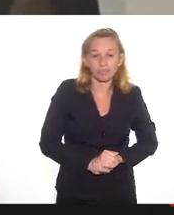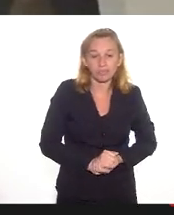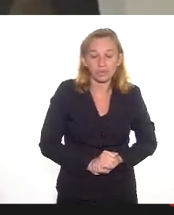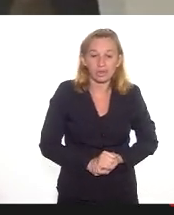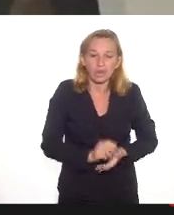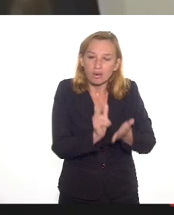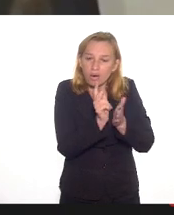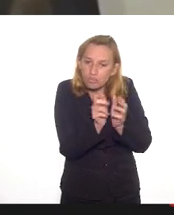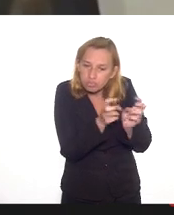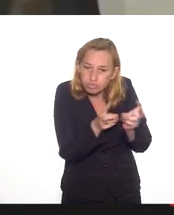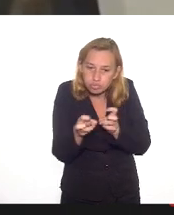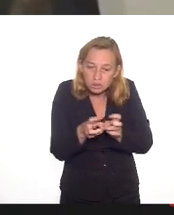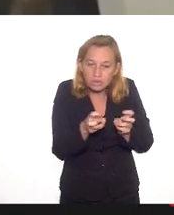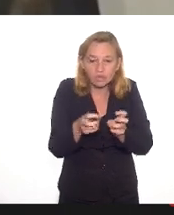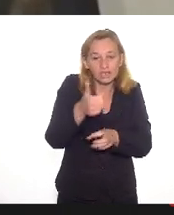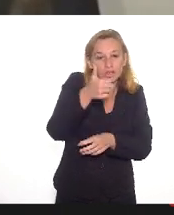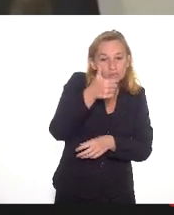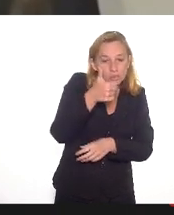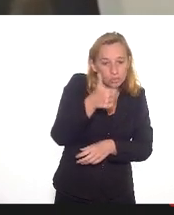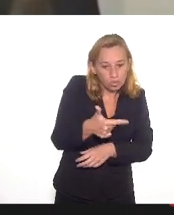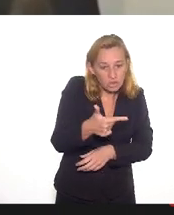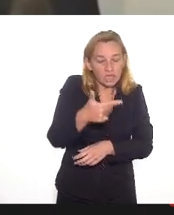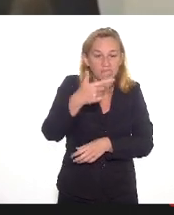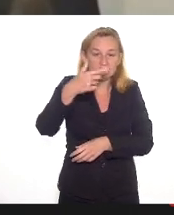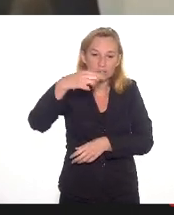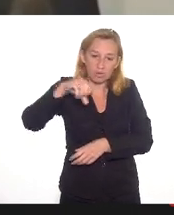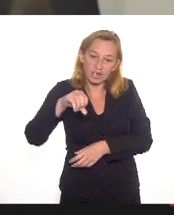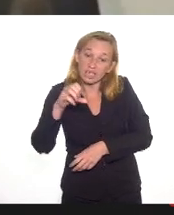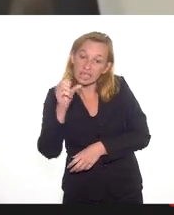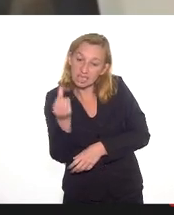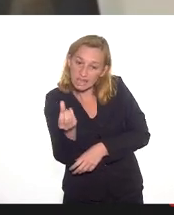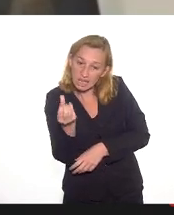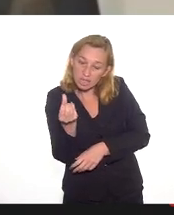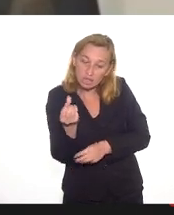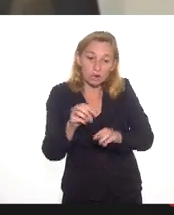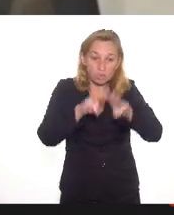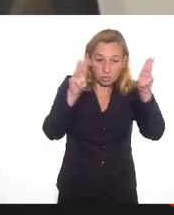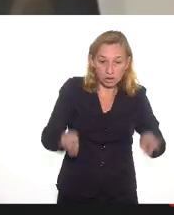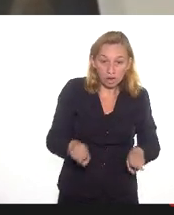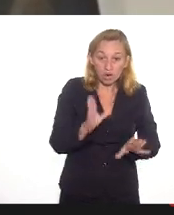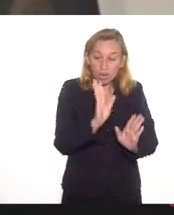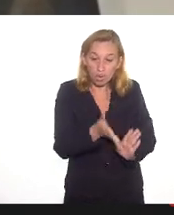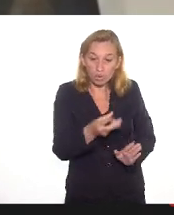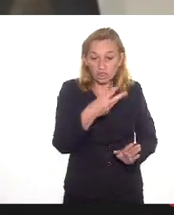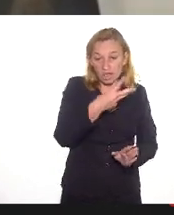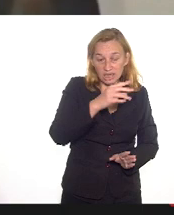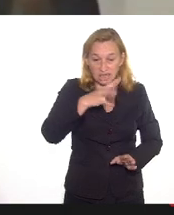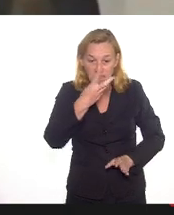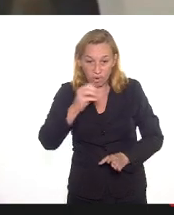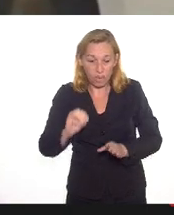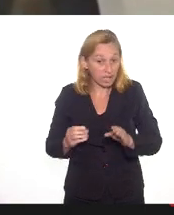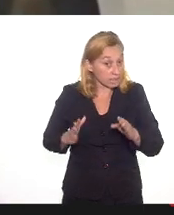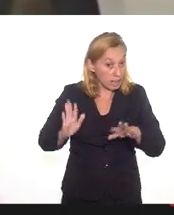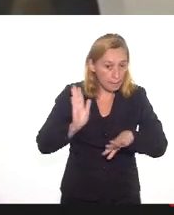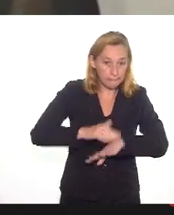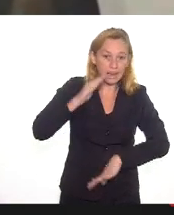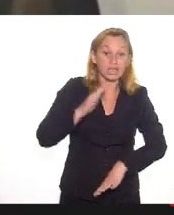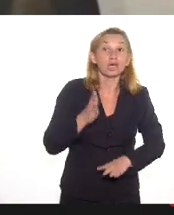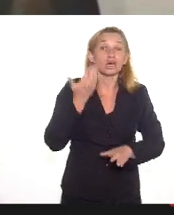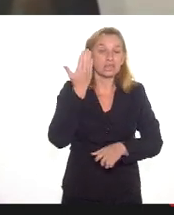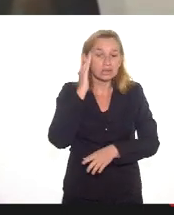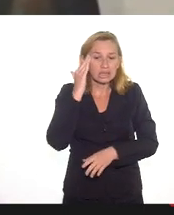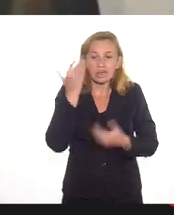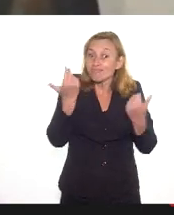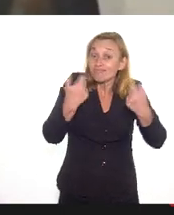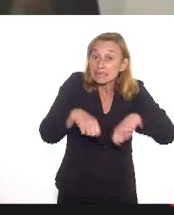mapeamos 296 museus, hoje eles passam de 340. E conseguimos compreender